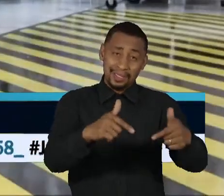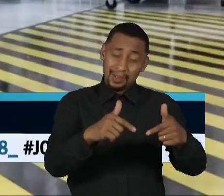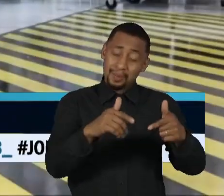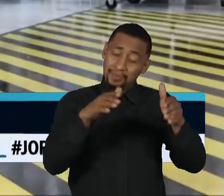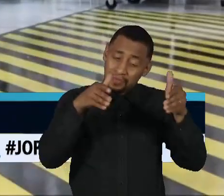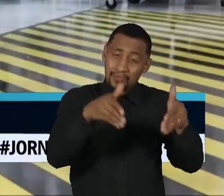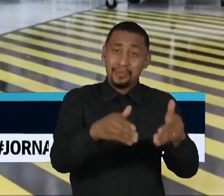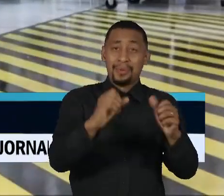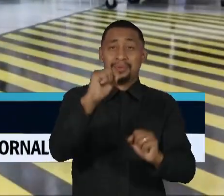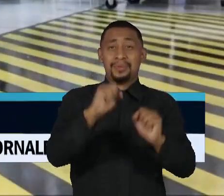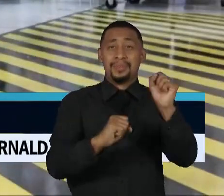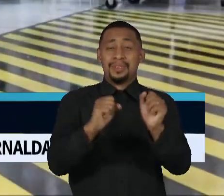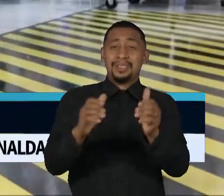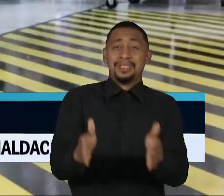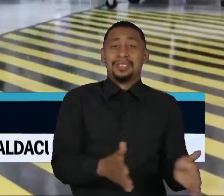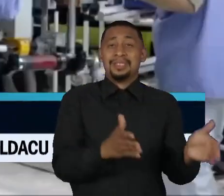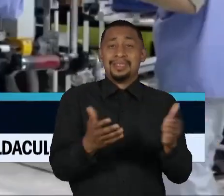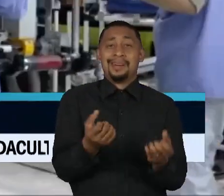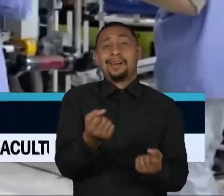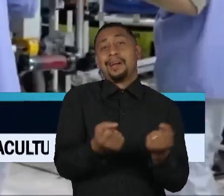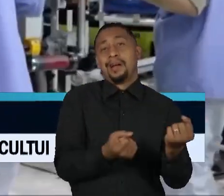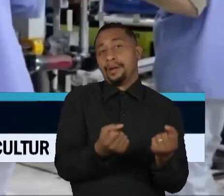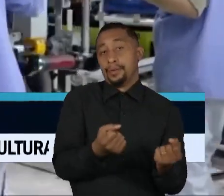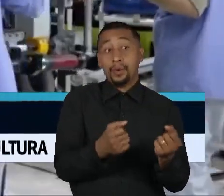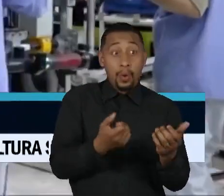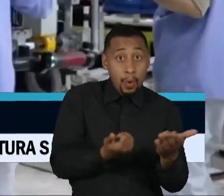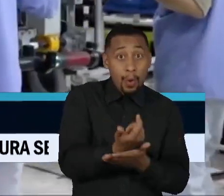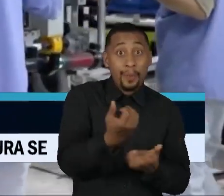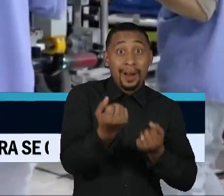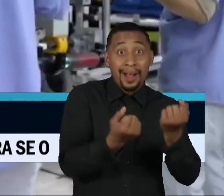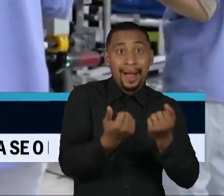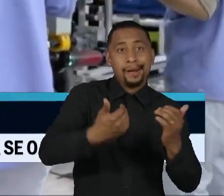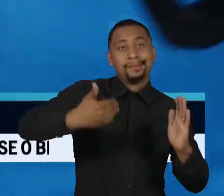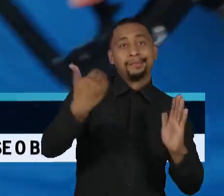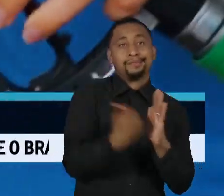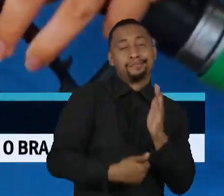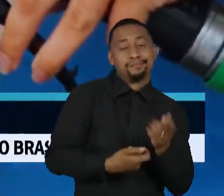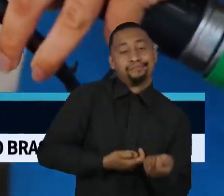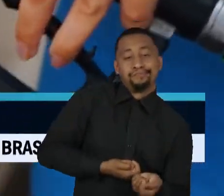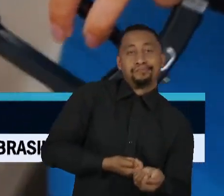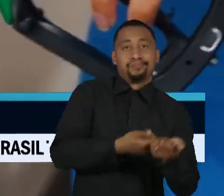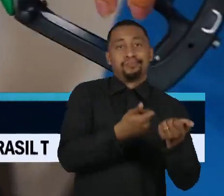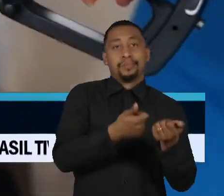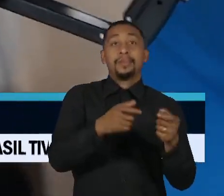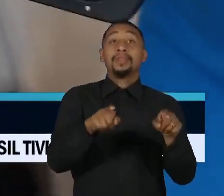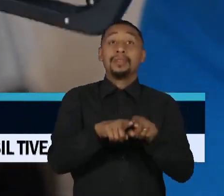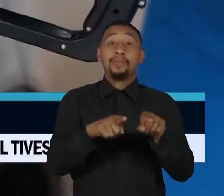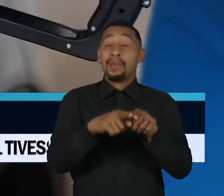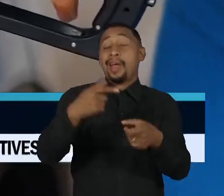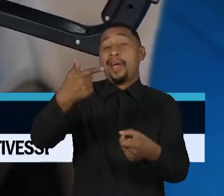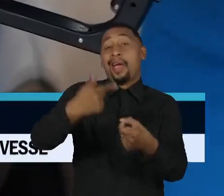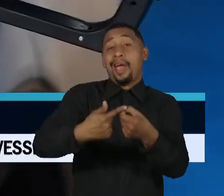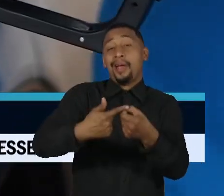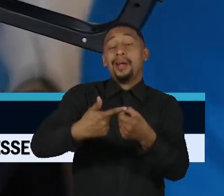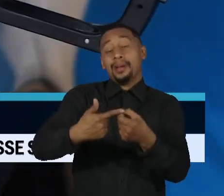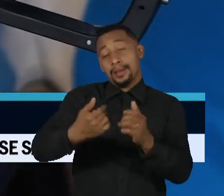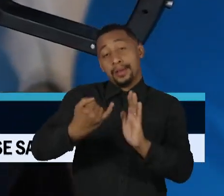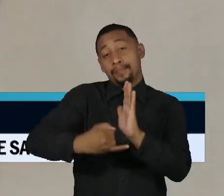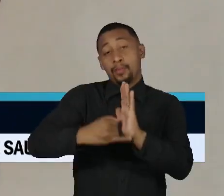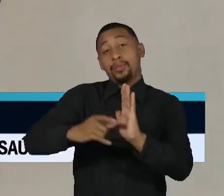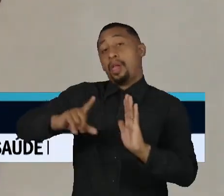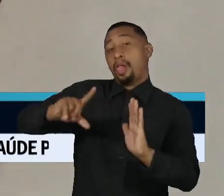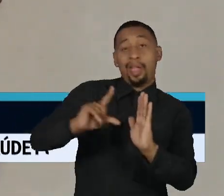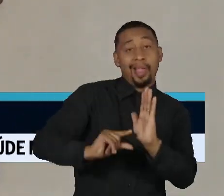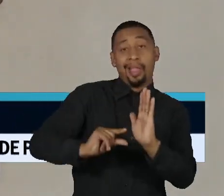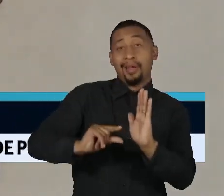do carro, oferecendo descontos na compra de modelos populares, além da desoneração dos impostos de combustíveis,